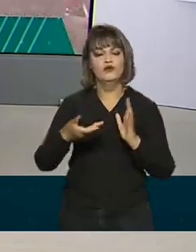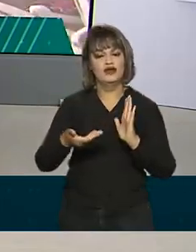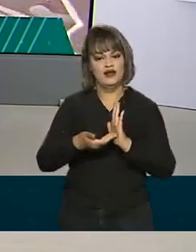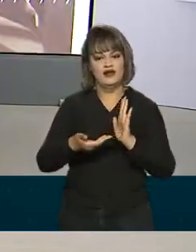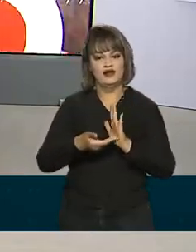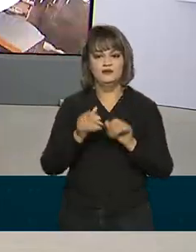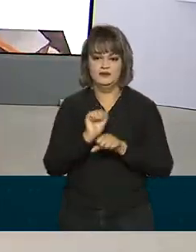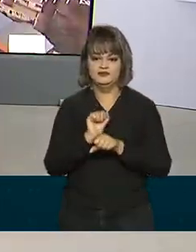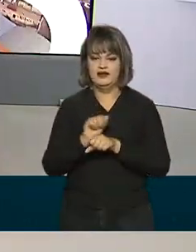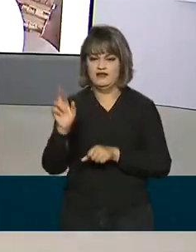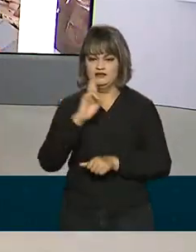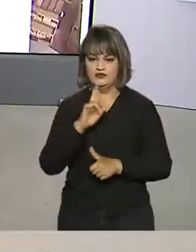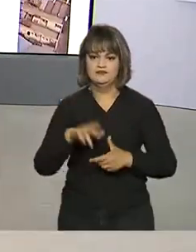votação na Câmara dos Deputados.